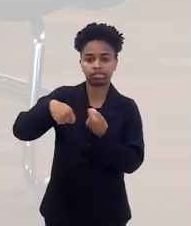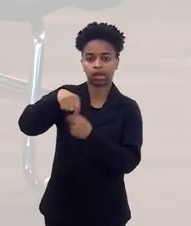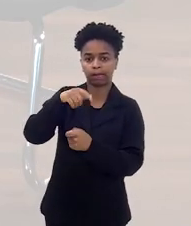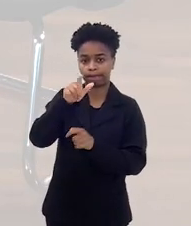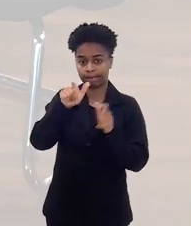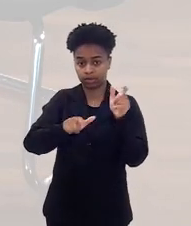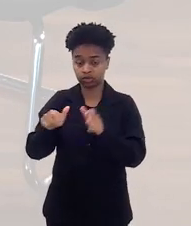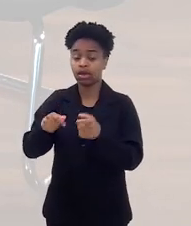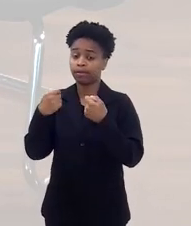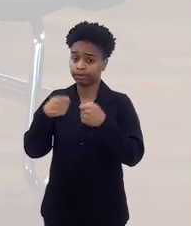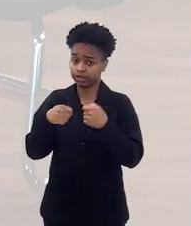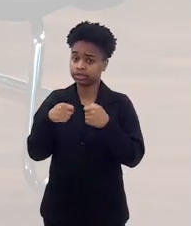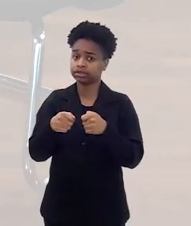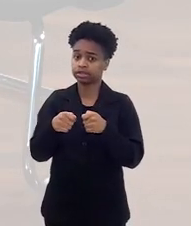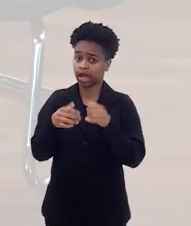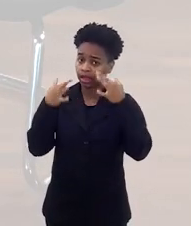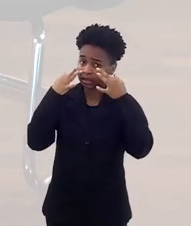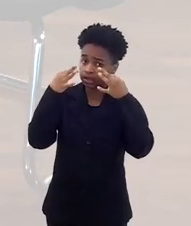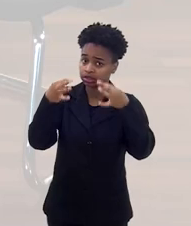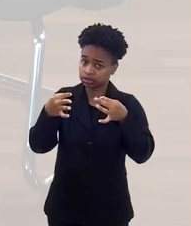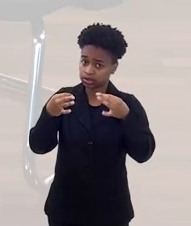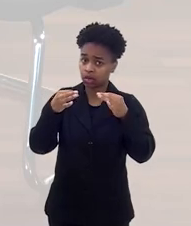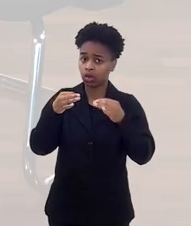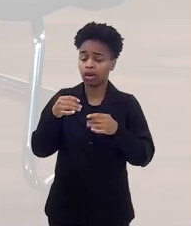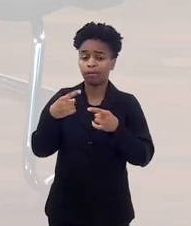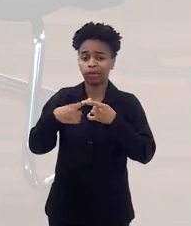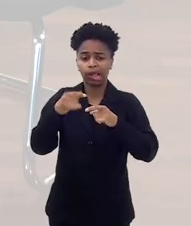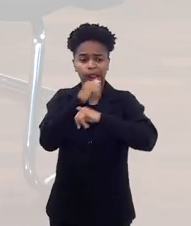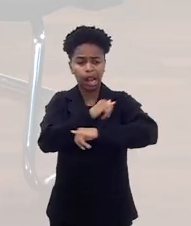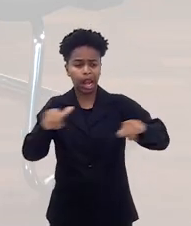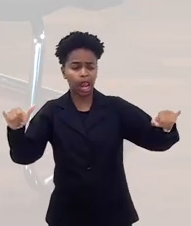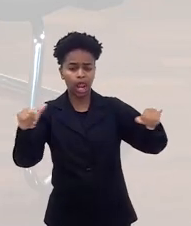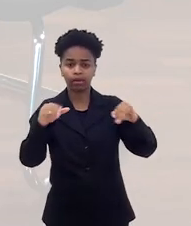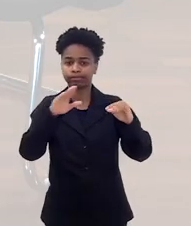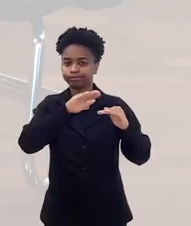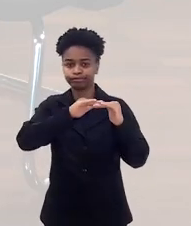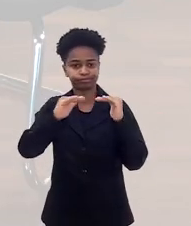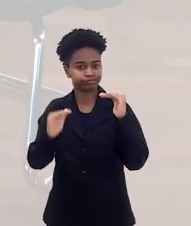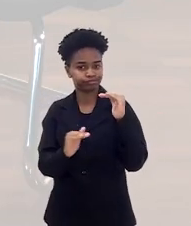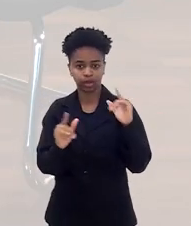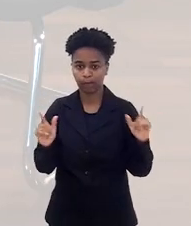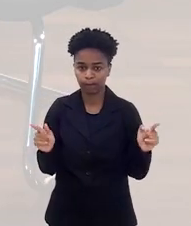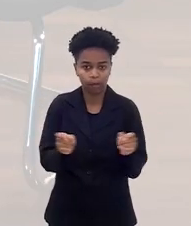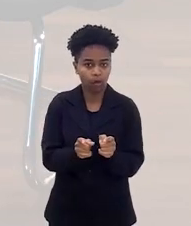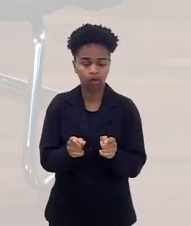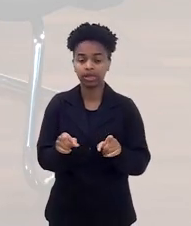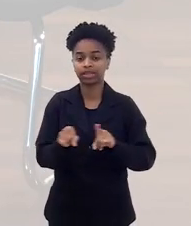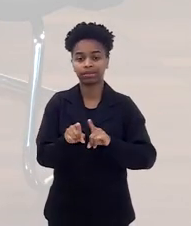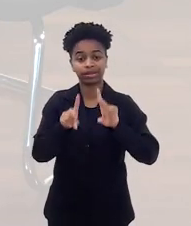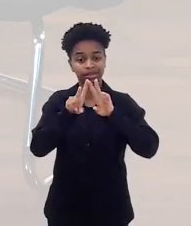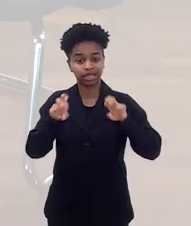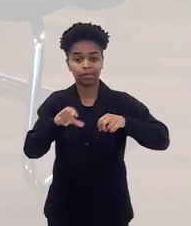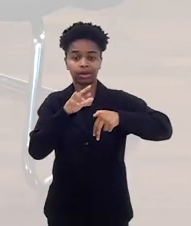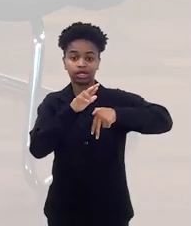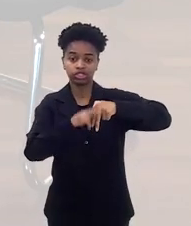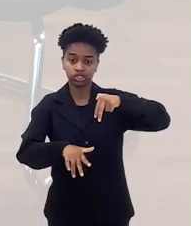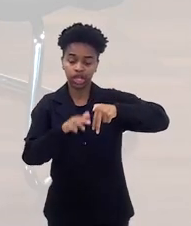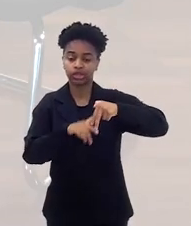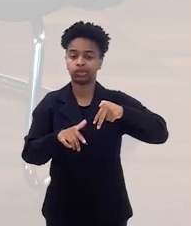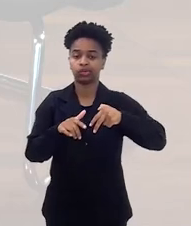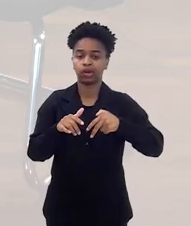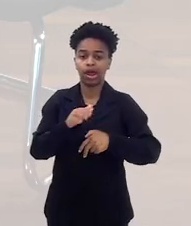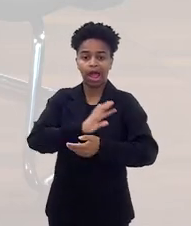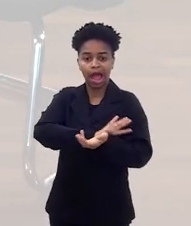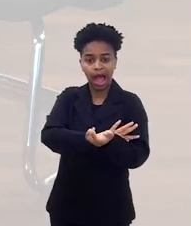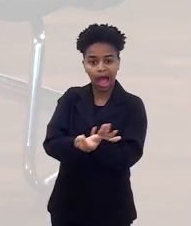realmente cuidar do tema da subnotificação, muito bem colocado aqui, e também as questões relacionadas a gênero, raça,